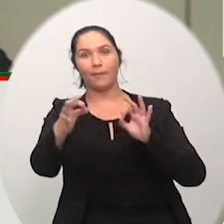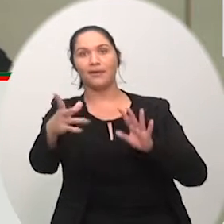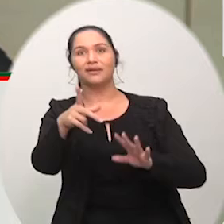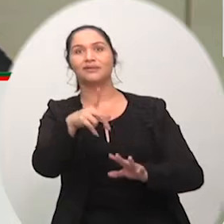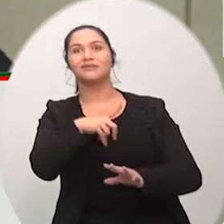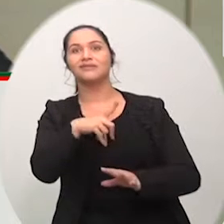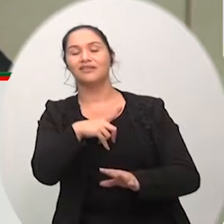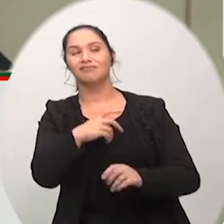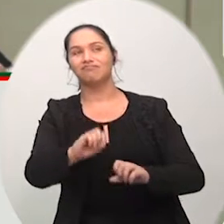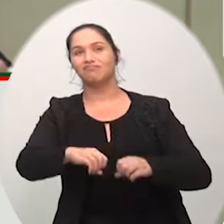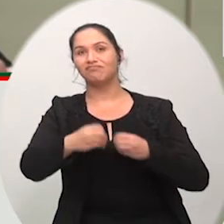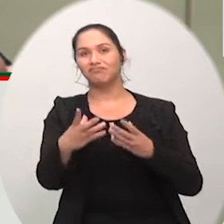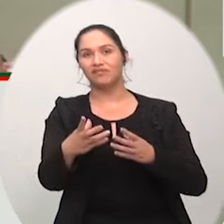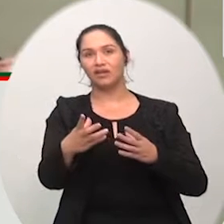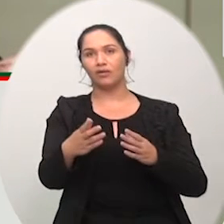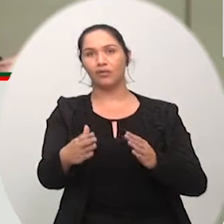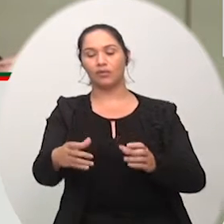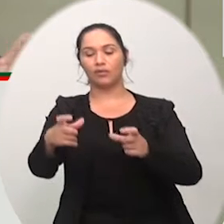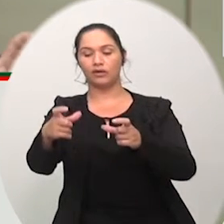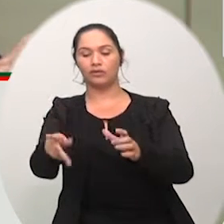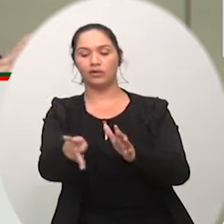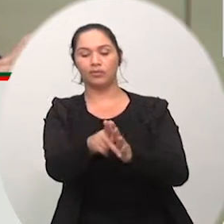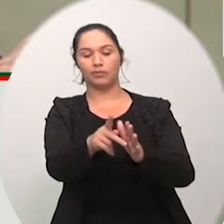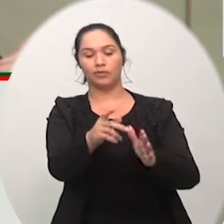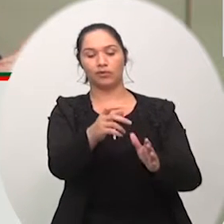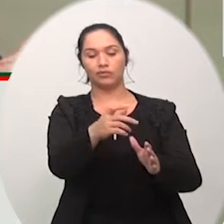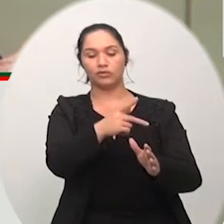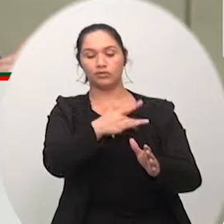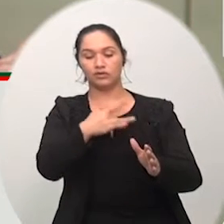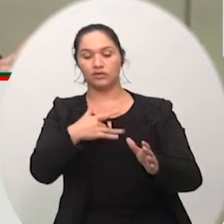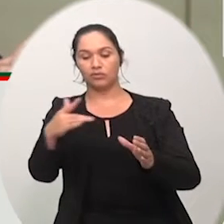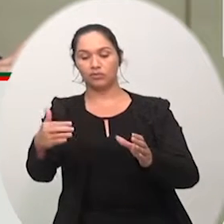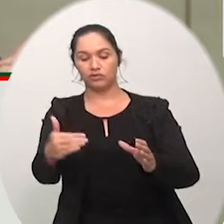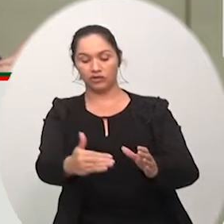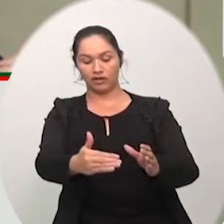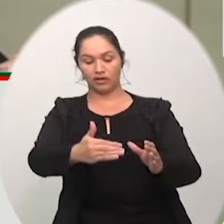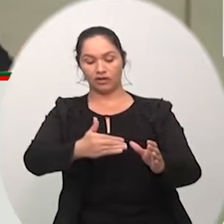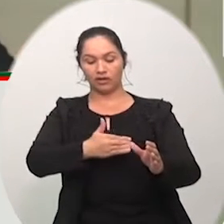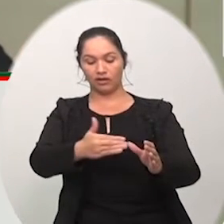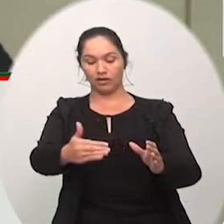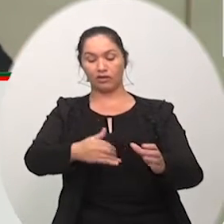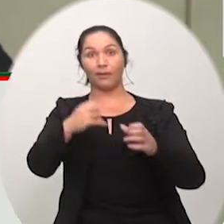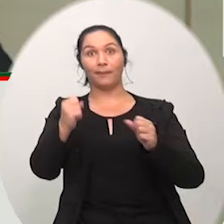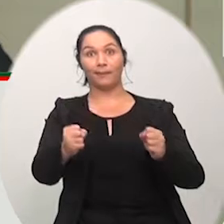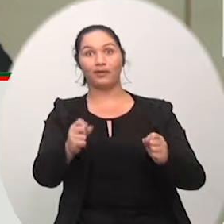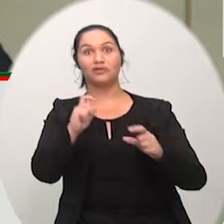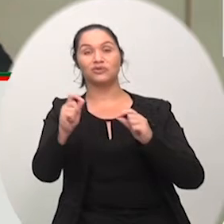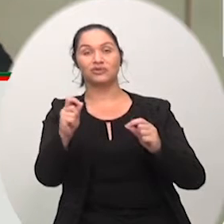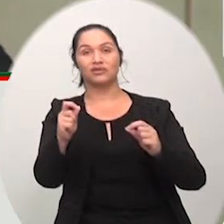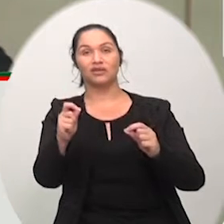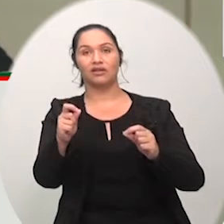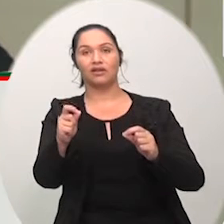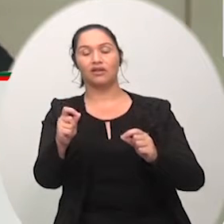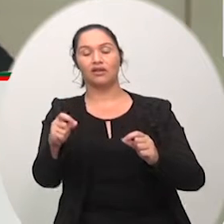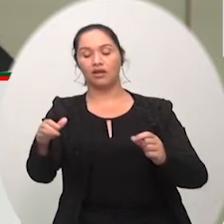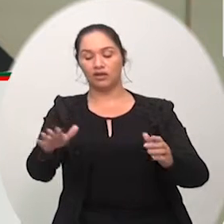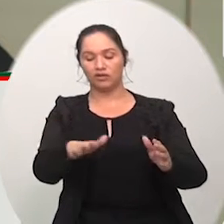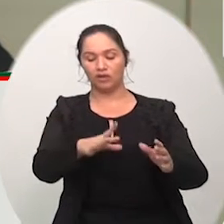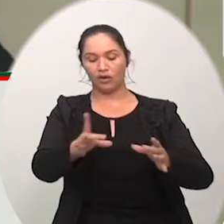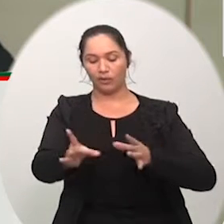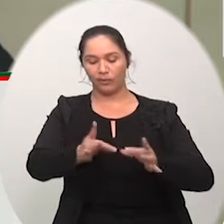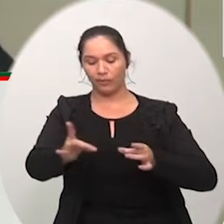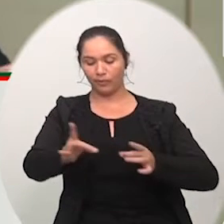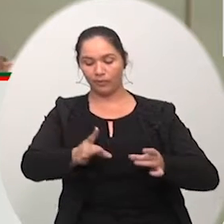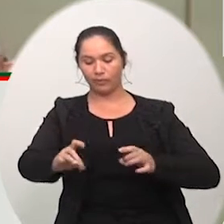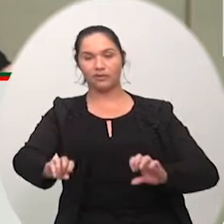que pode o município pode simplesmente só botar uma camada de material e as pessoas poderem